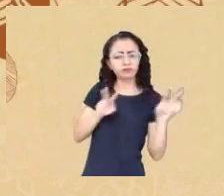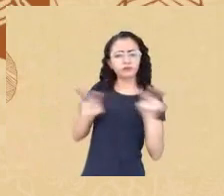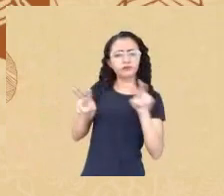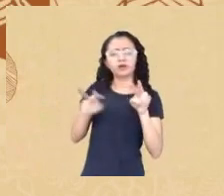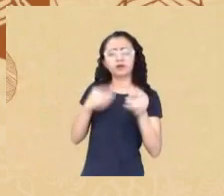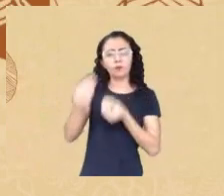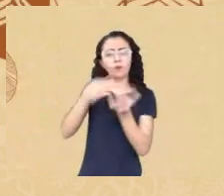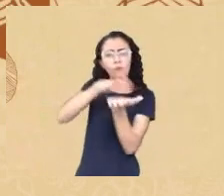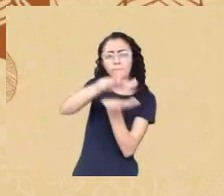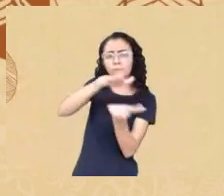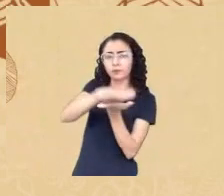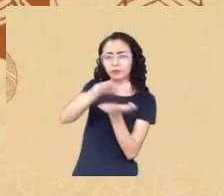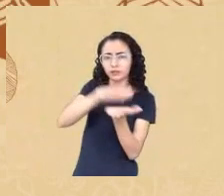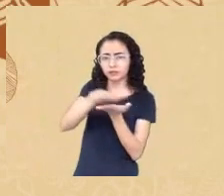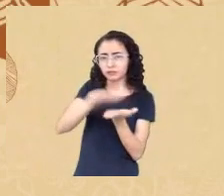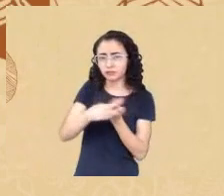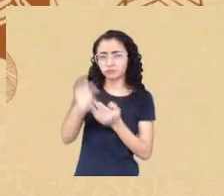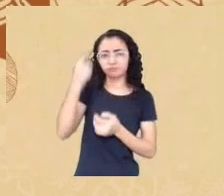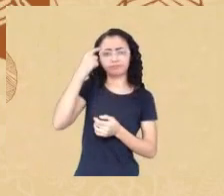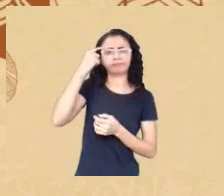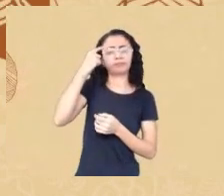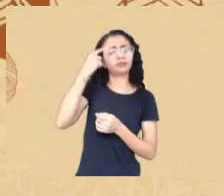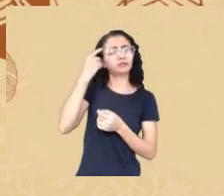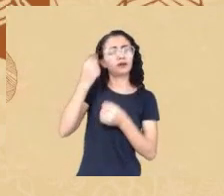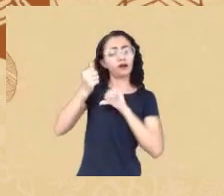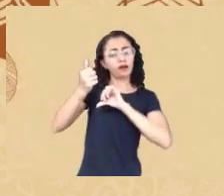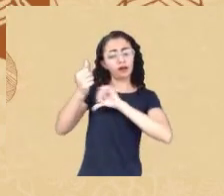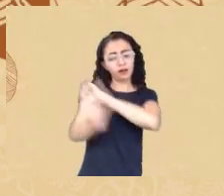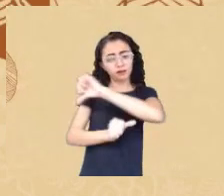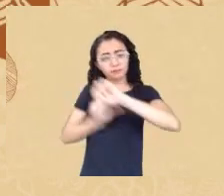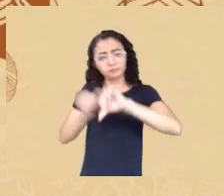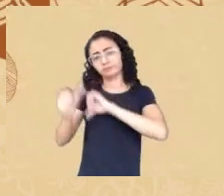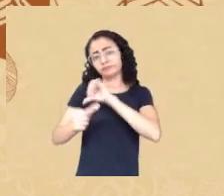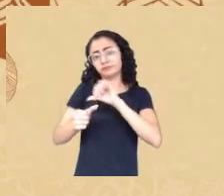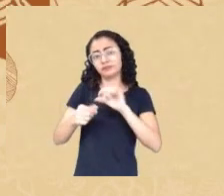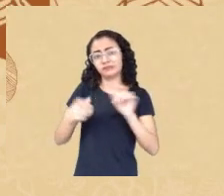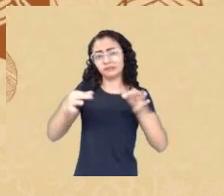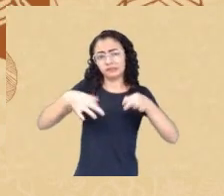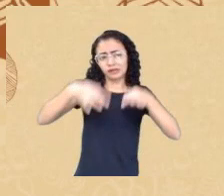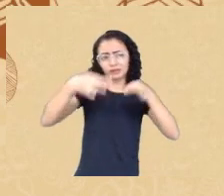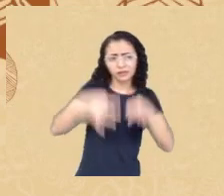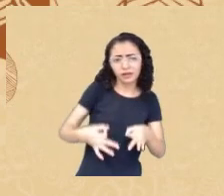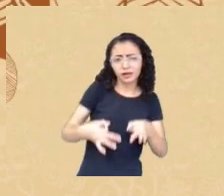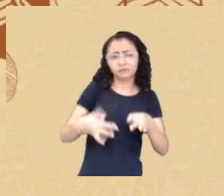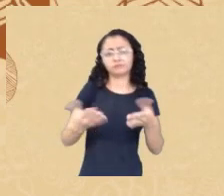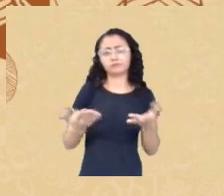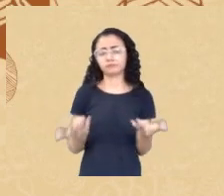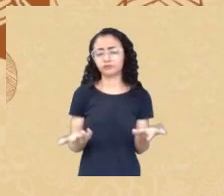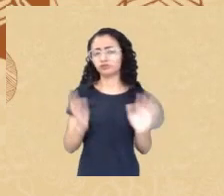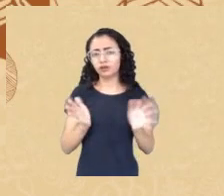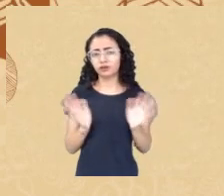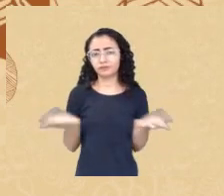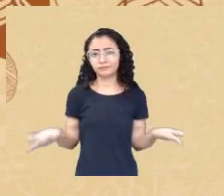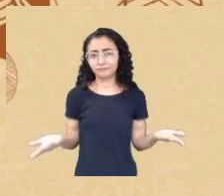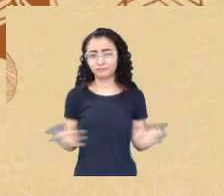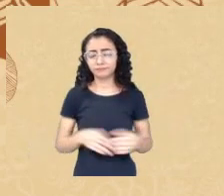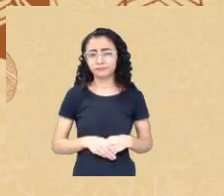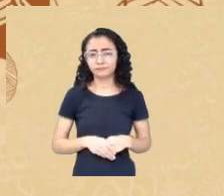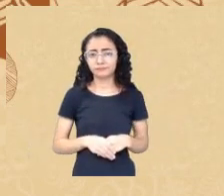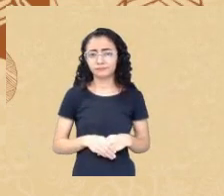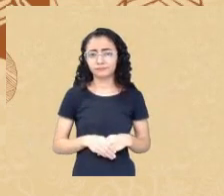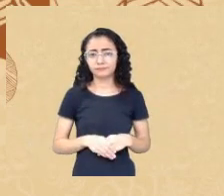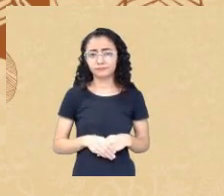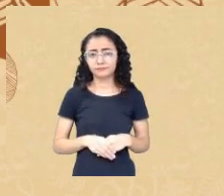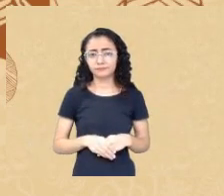repensar pois os nossos procedimentos não têm sido adequados e nem contemplativos então é mais ou menos por aí